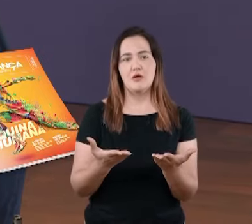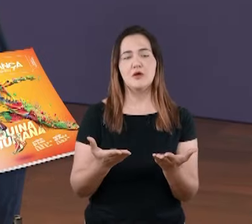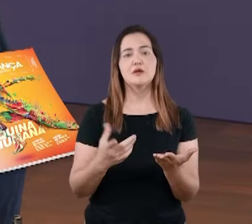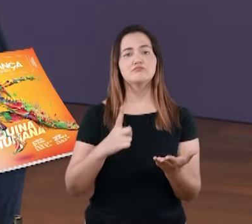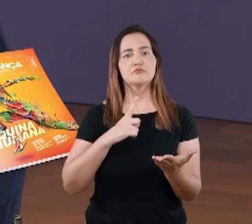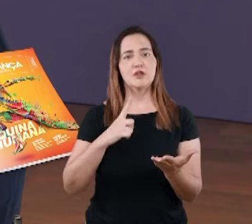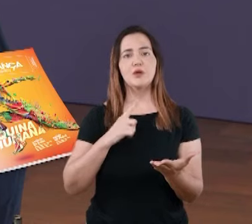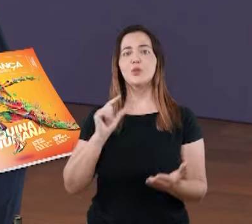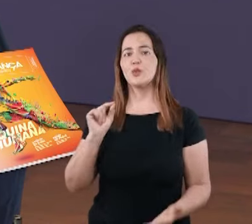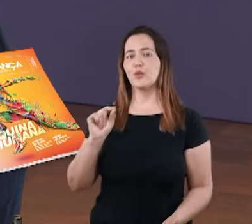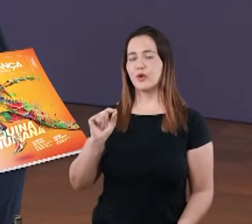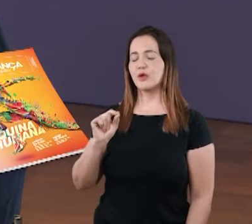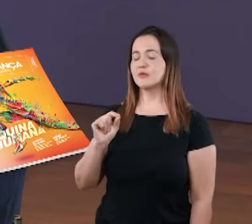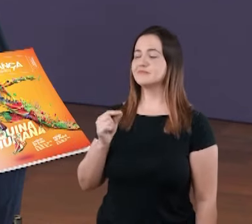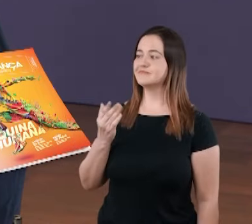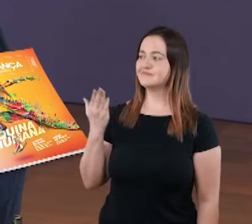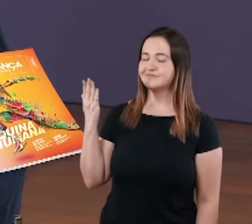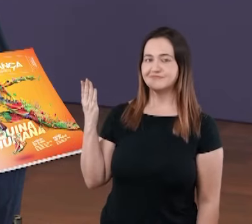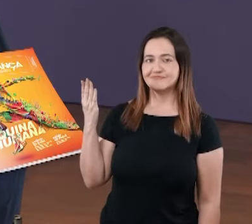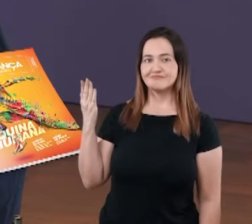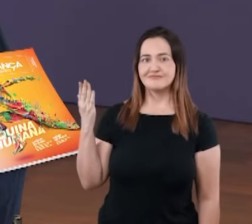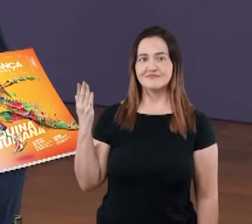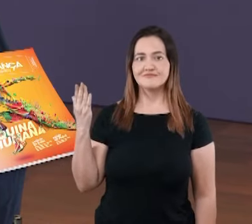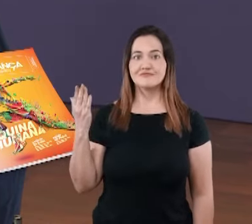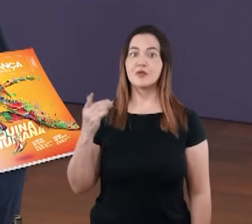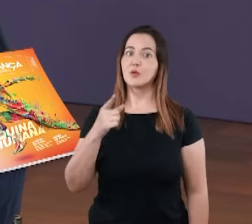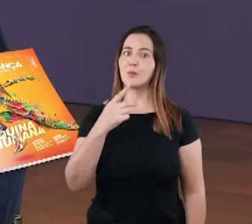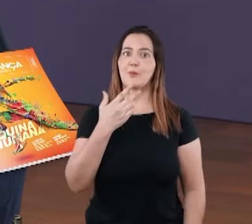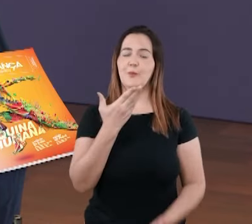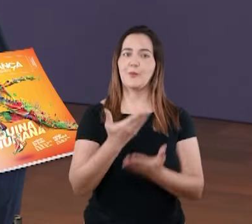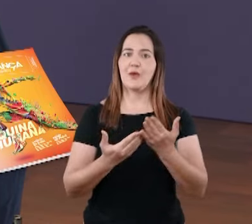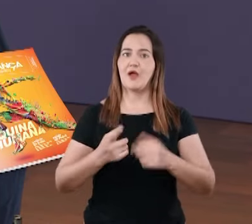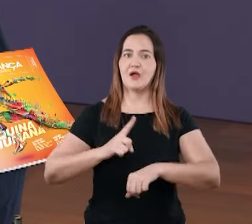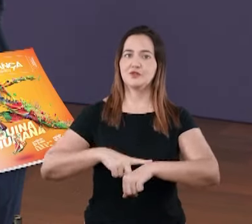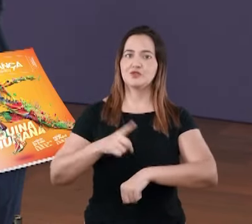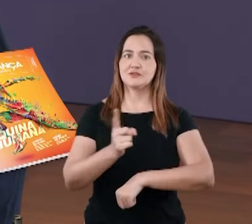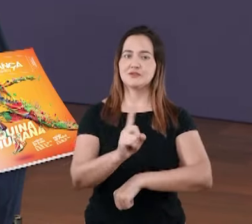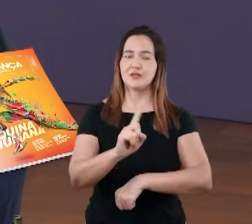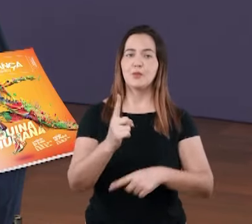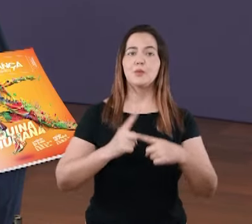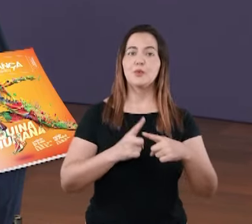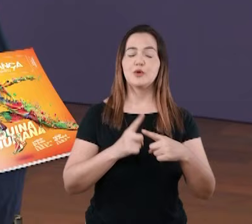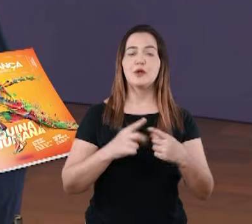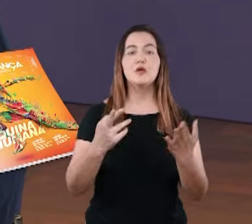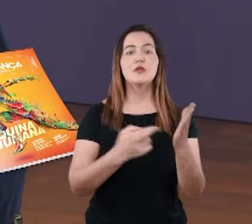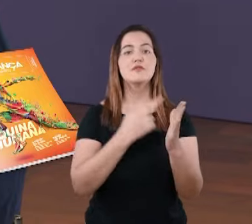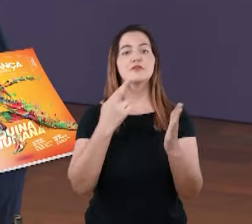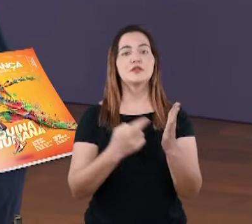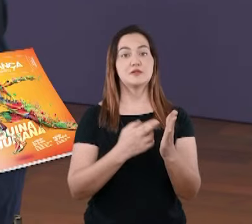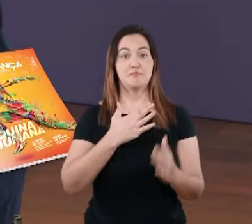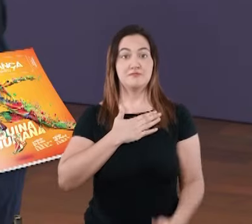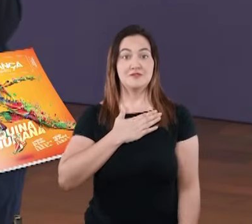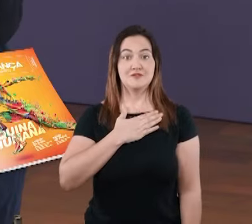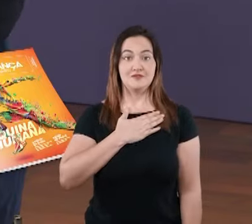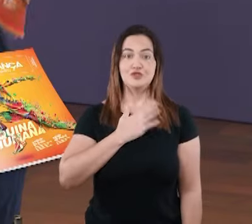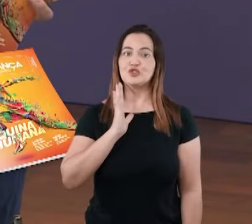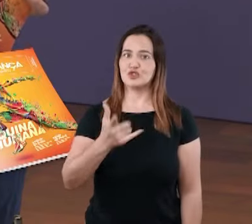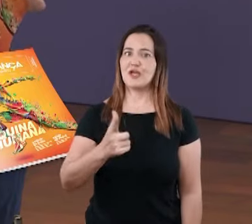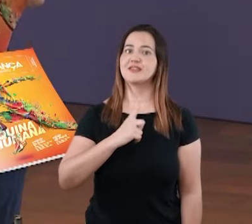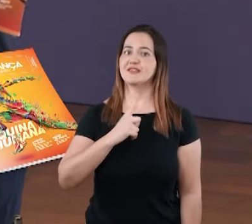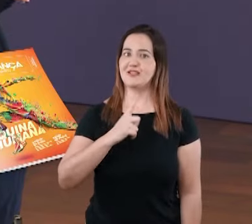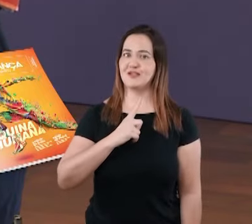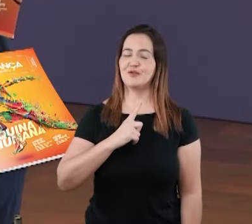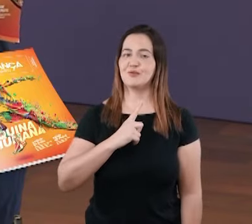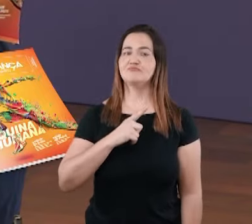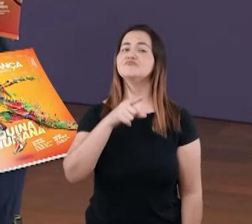agora a revista Esperança, a Máquina Humana. Olha, eu não perderia tempo se fosse você, porque essa revista que eu estou mostrando é a